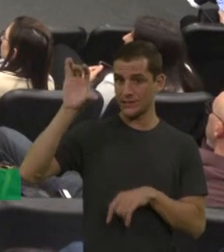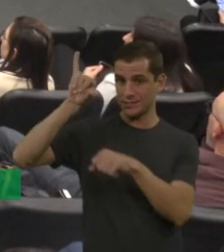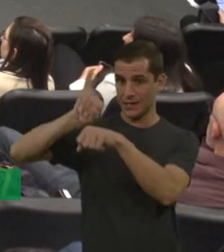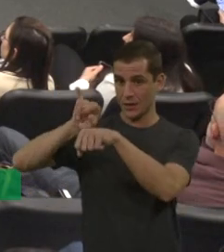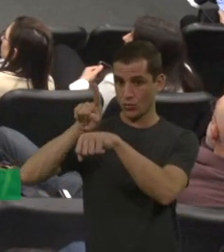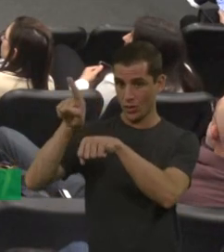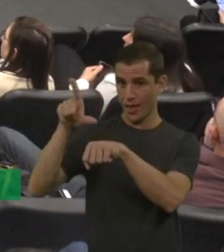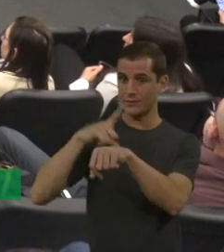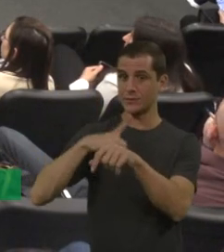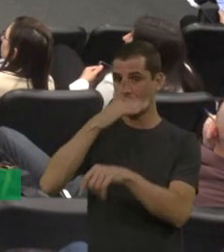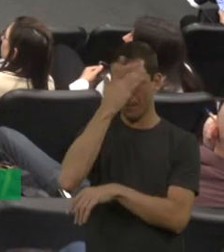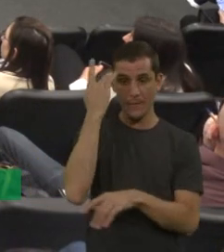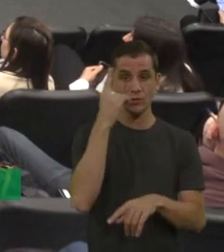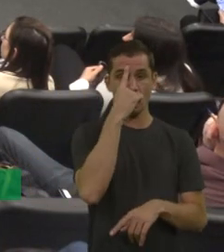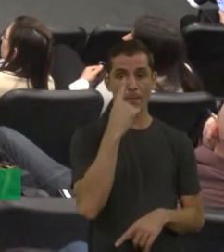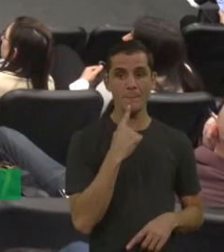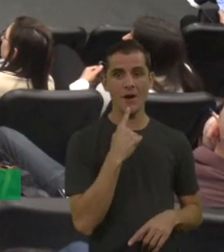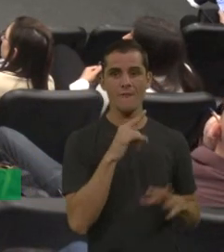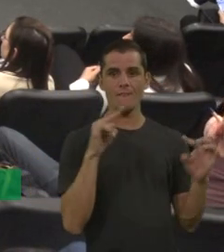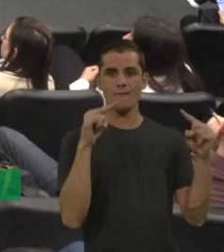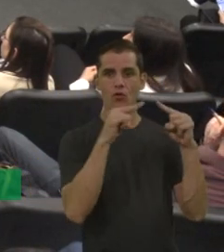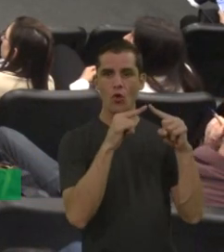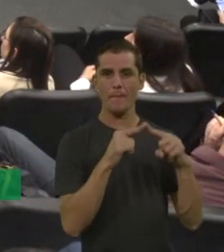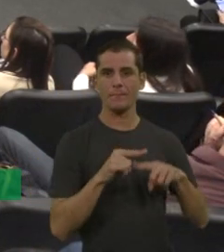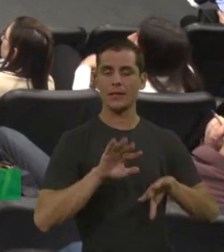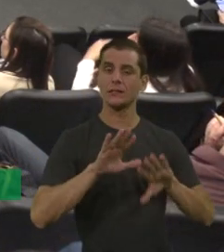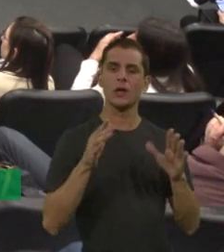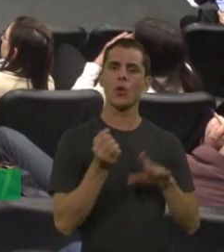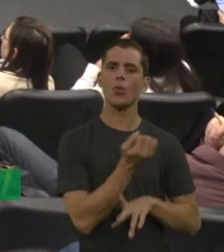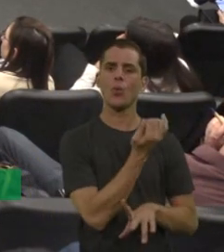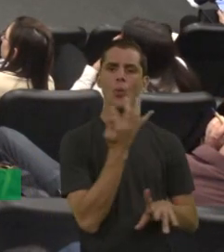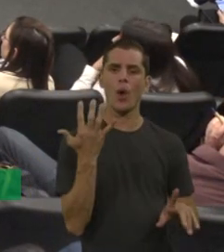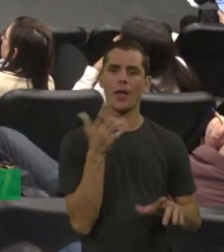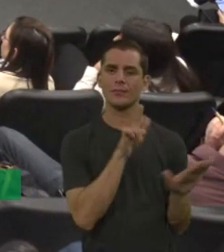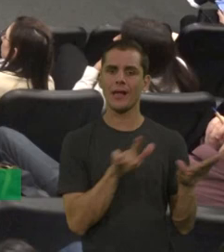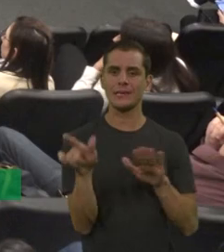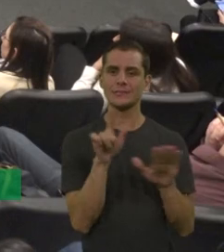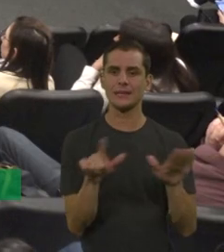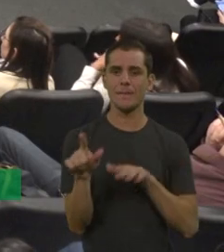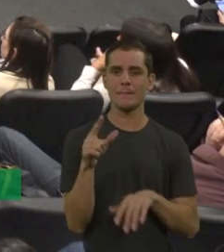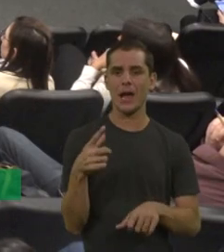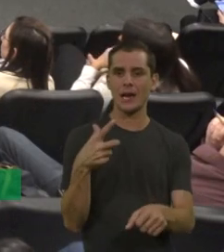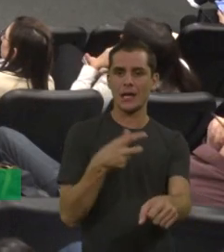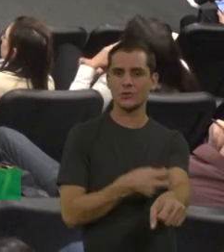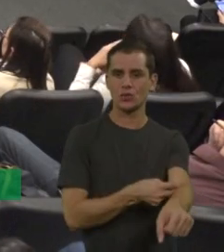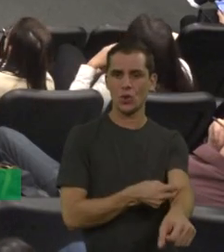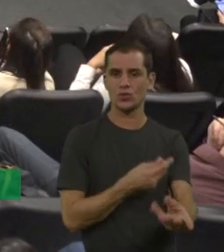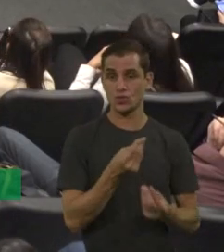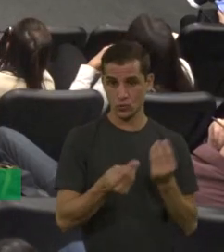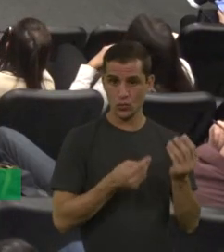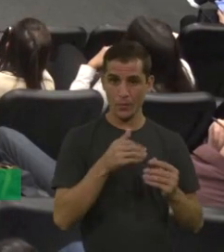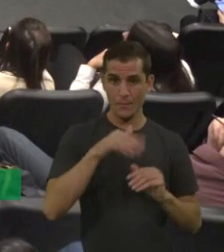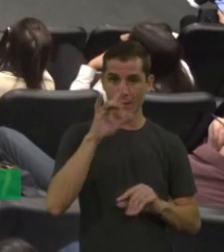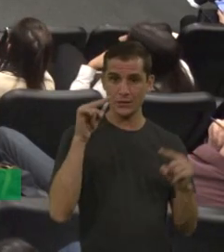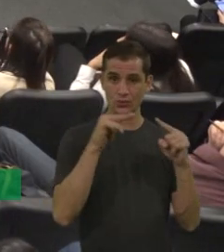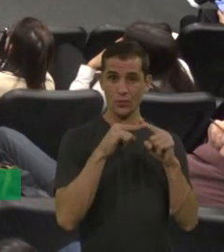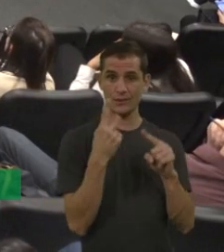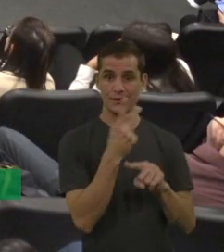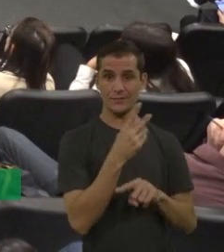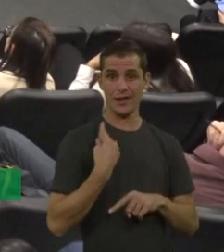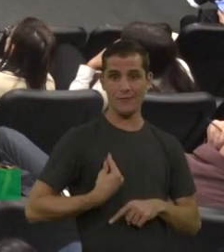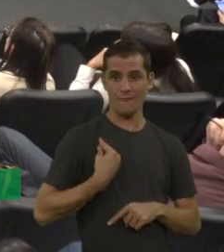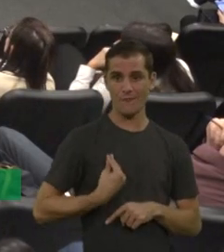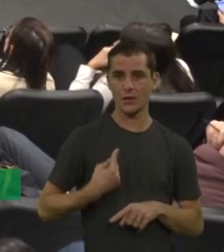personalizar cada vez mais para ser bem adequado o tratamento para a vida do paciente. A de